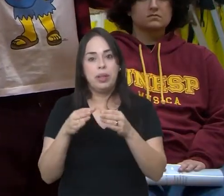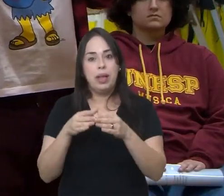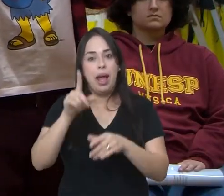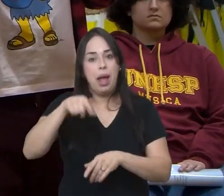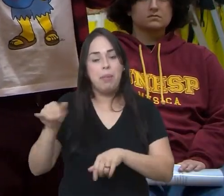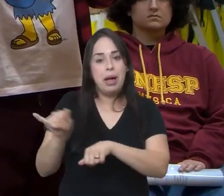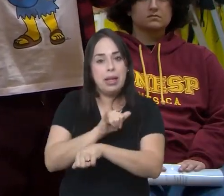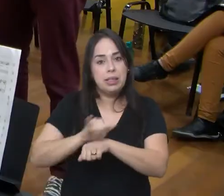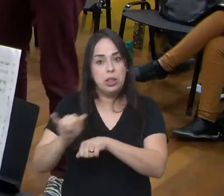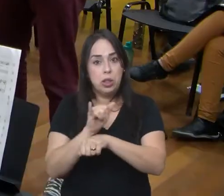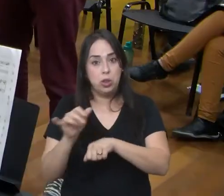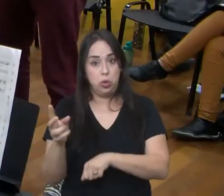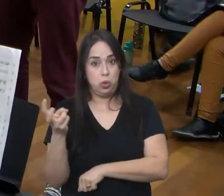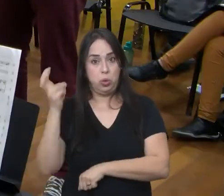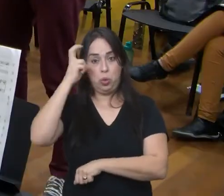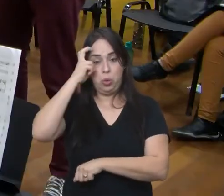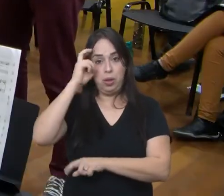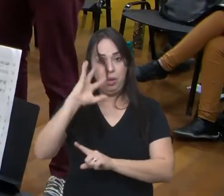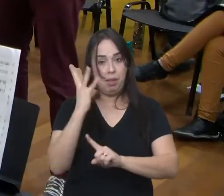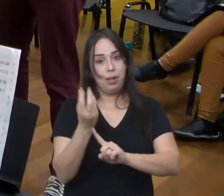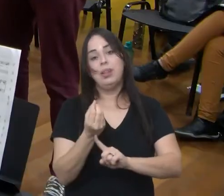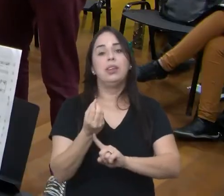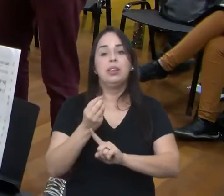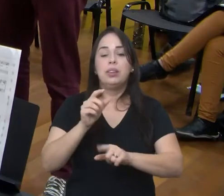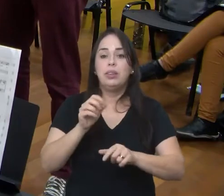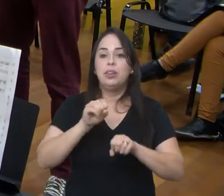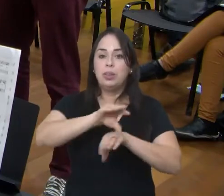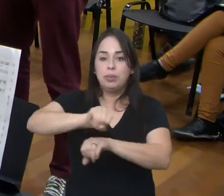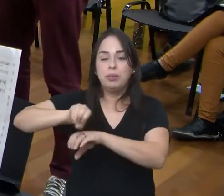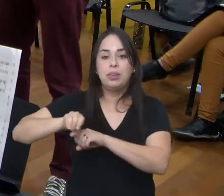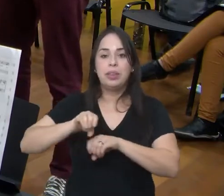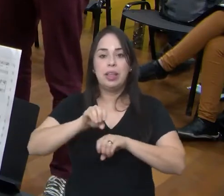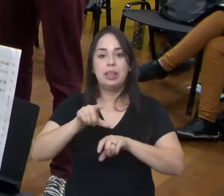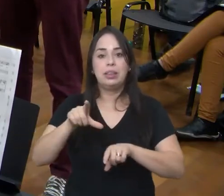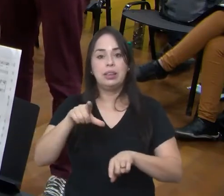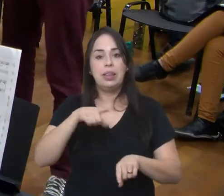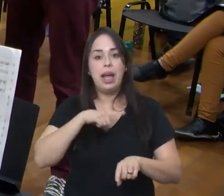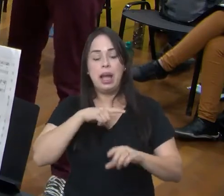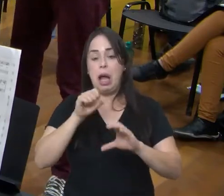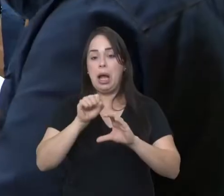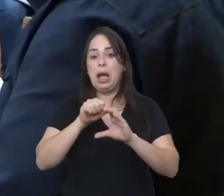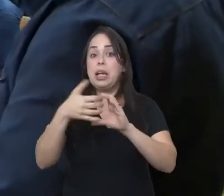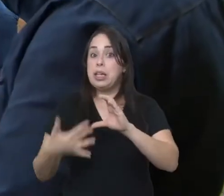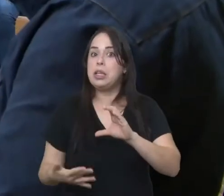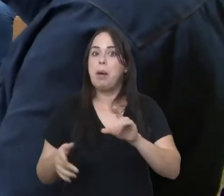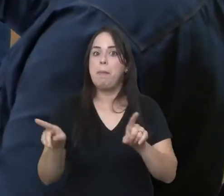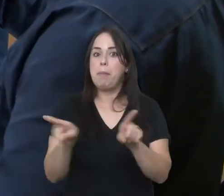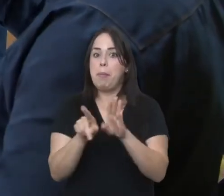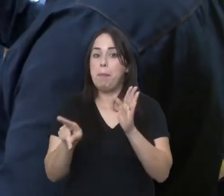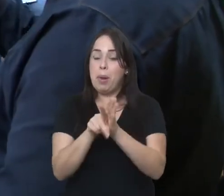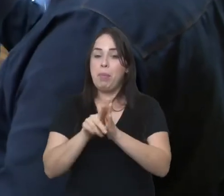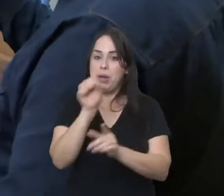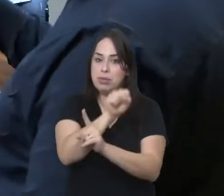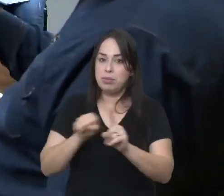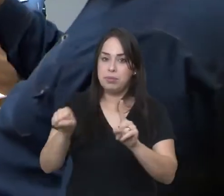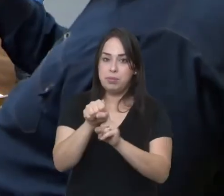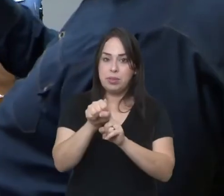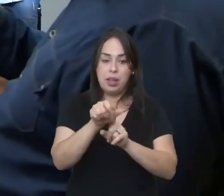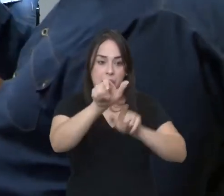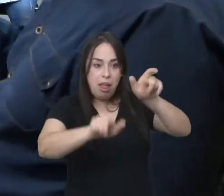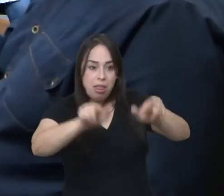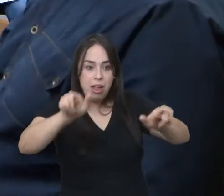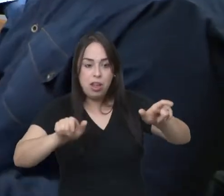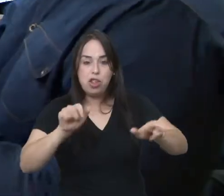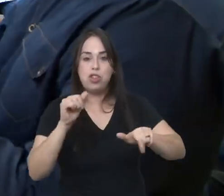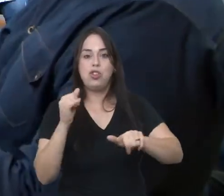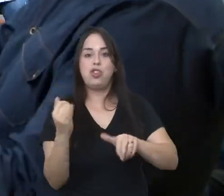ferramenta cultural artística e educacional também possui forte caráter social transformando realidades de jovens do